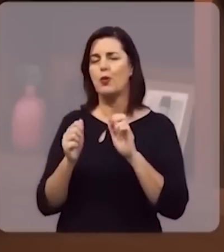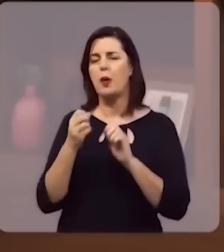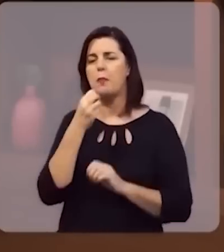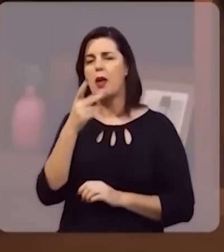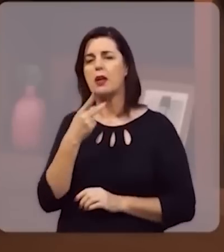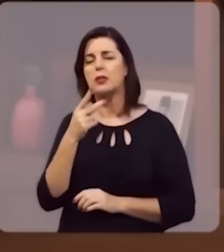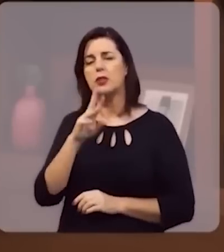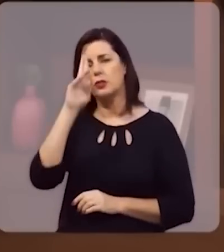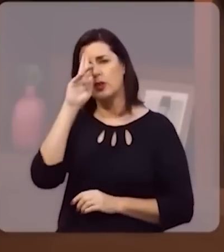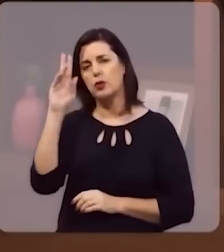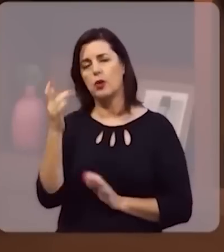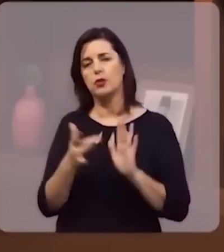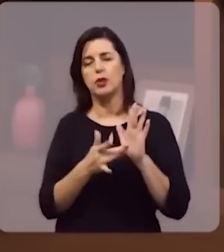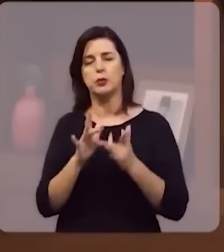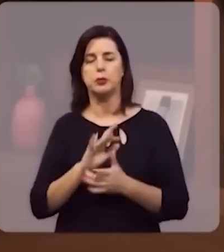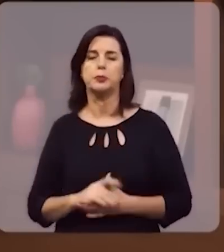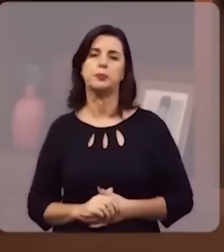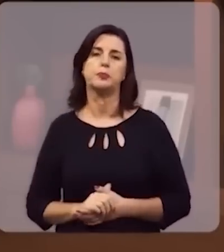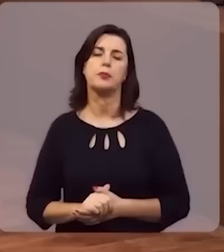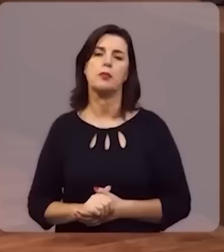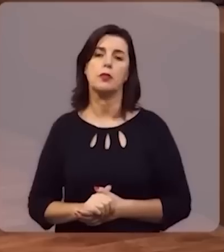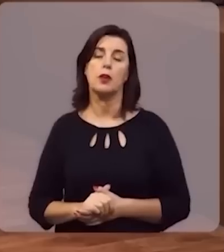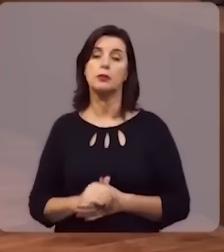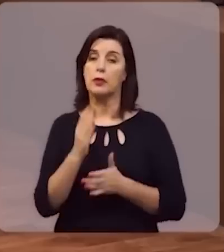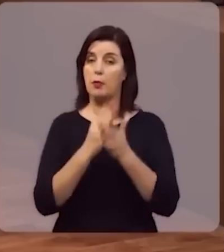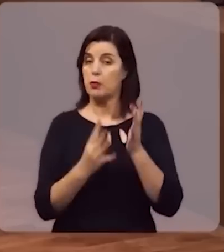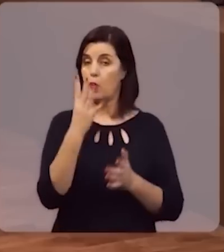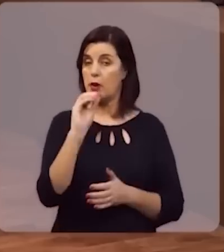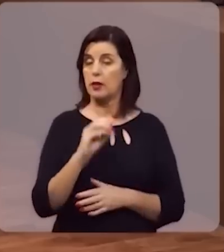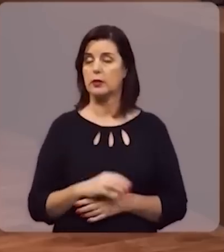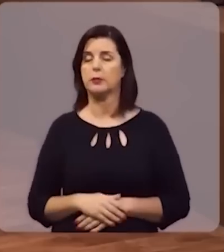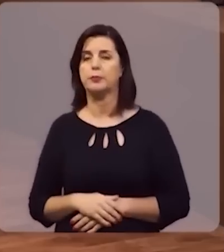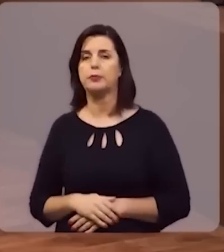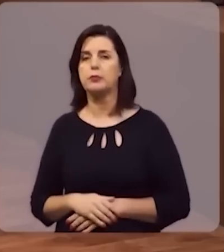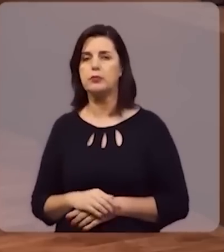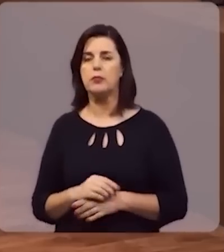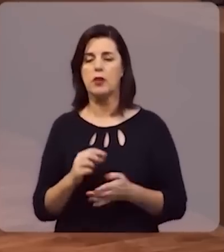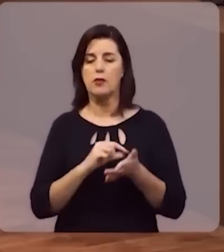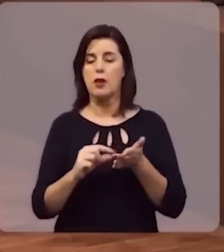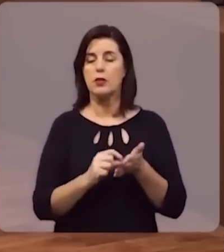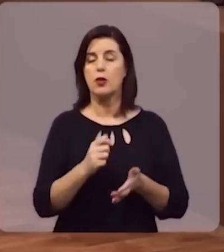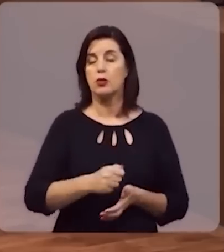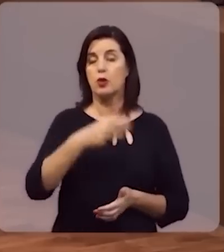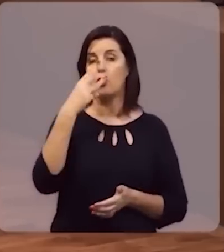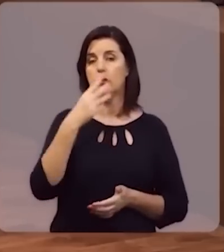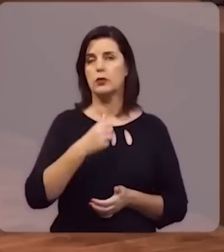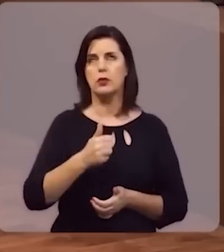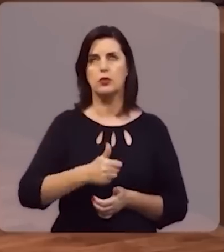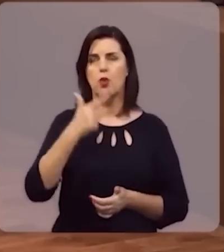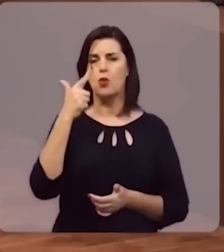do nosso Redentor. No capítulo 40, a partir do versículo 12